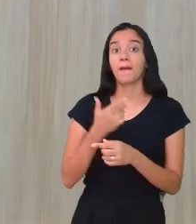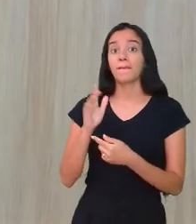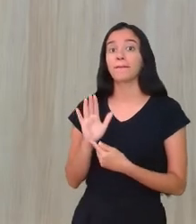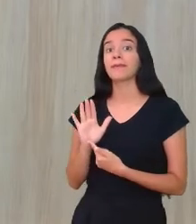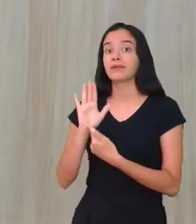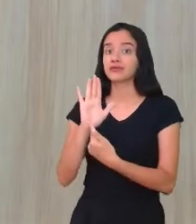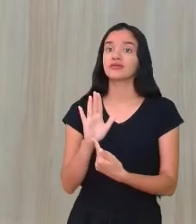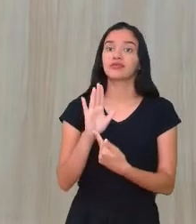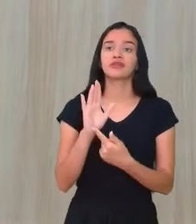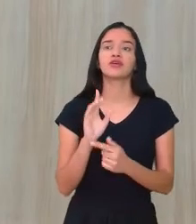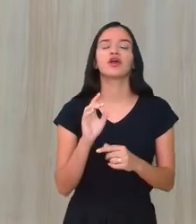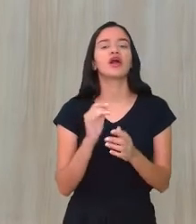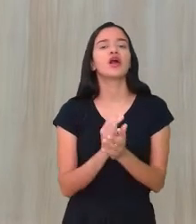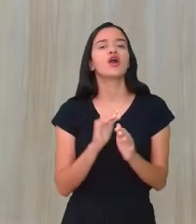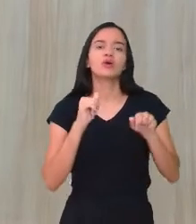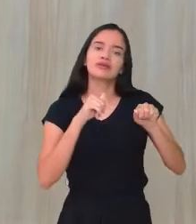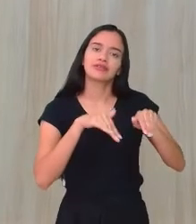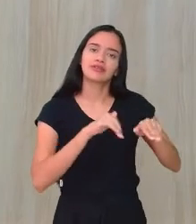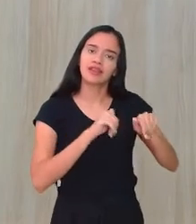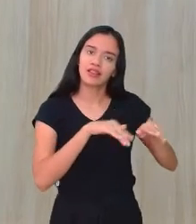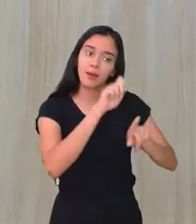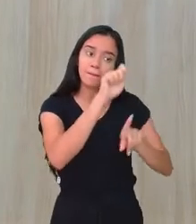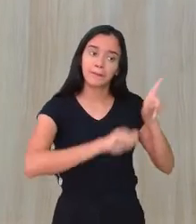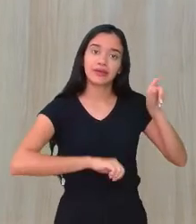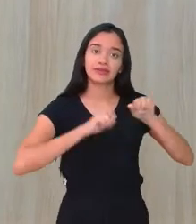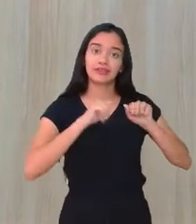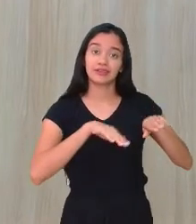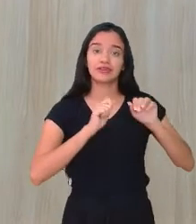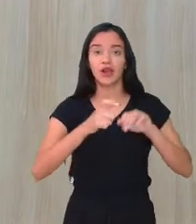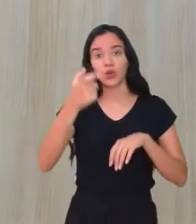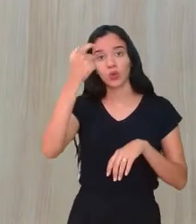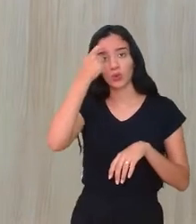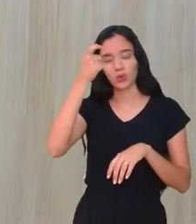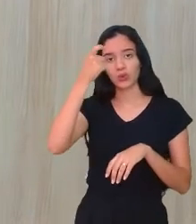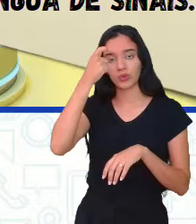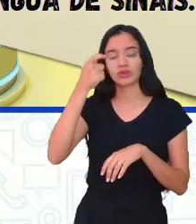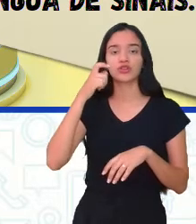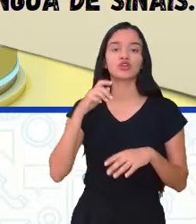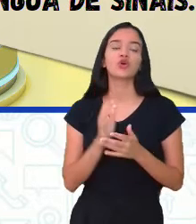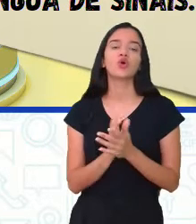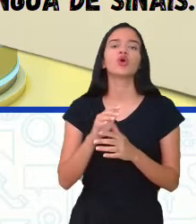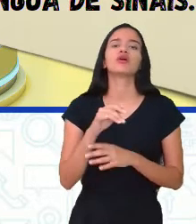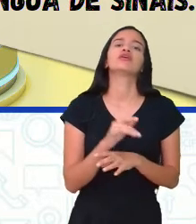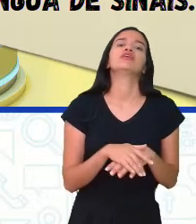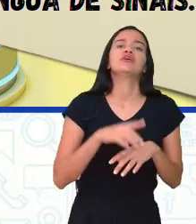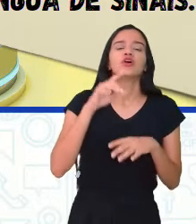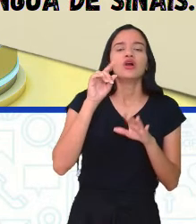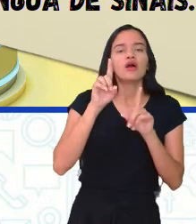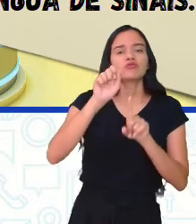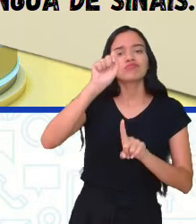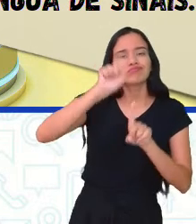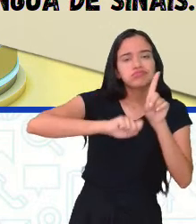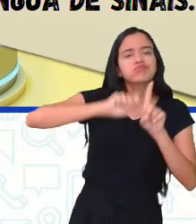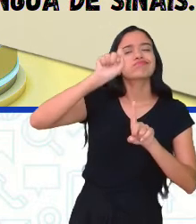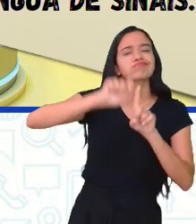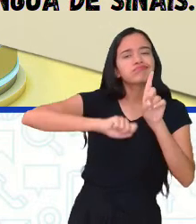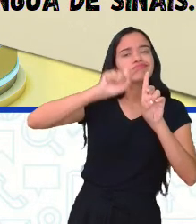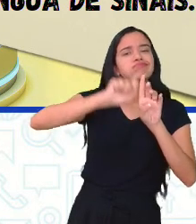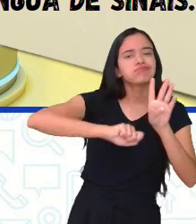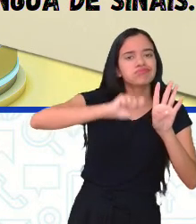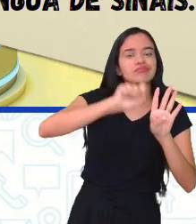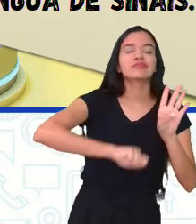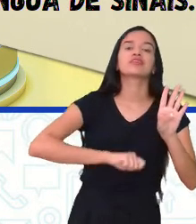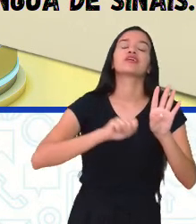vocês o setembro, que é o mês de conscientização. Então, todo mês nós temos várias campanhas de conscientização.